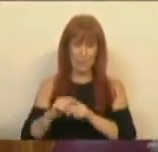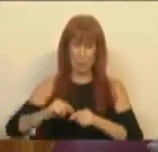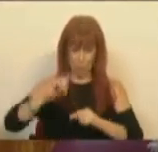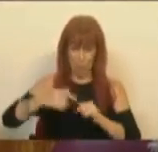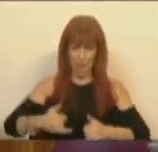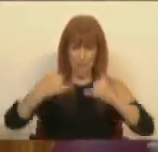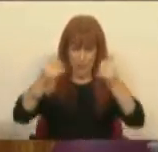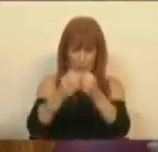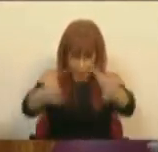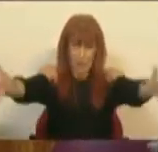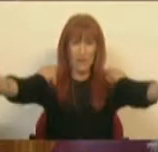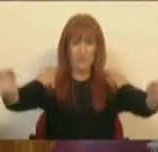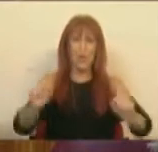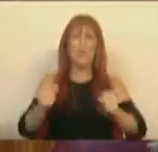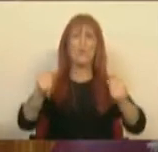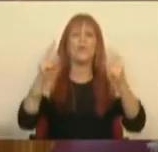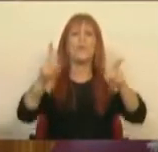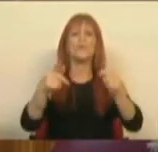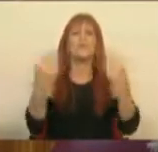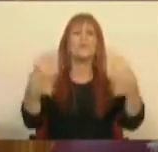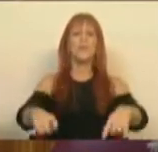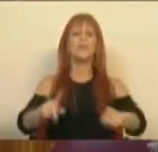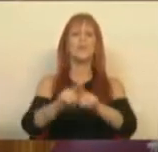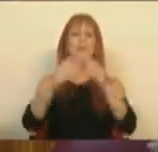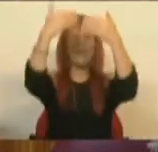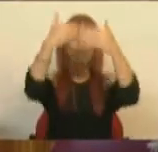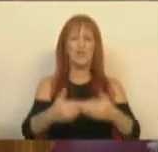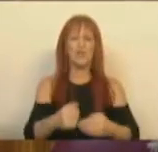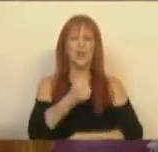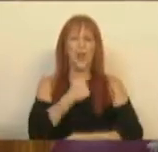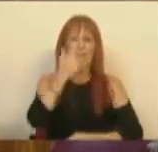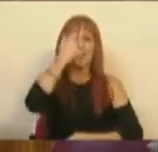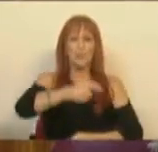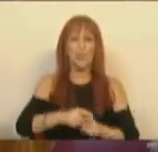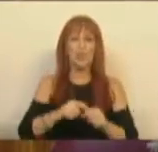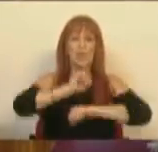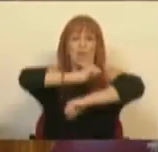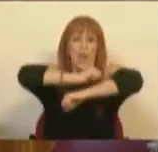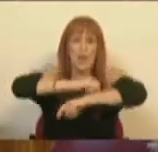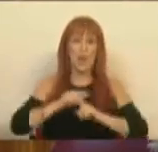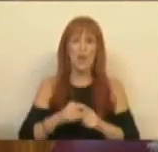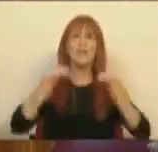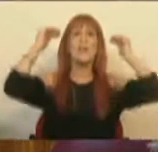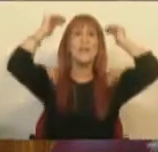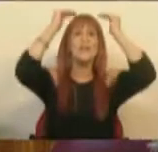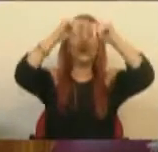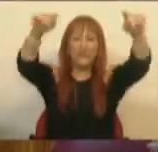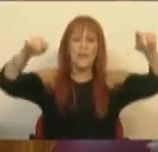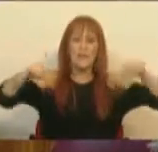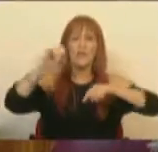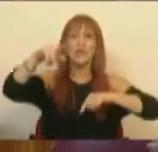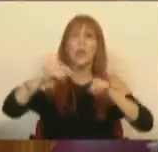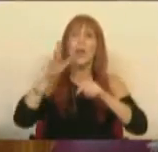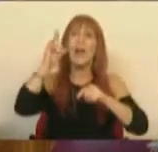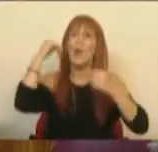próximo ano alargando, se conseguem de facto arranjar, são fachadas de casas de pessoas, e janelas, e painéis solares, e bombas de calor,